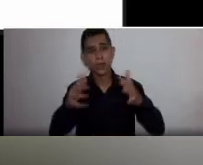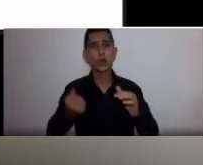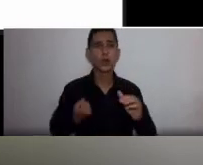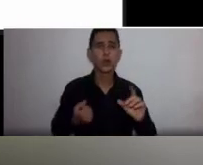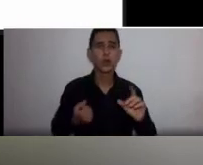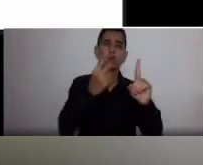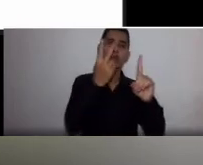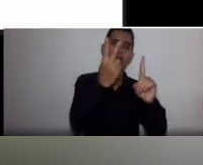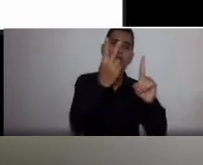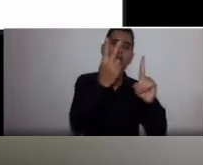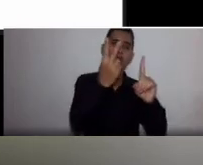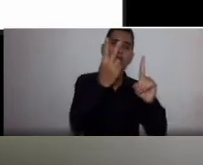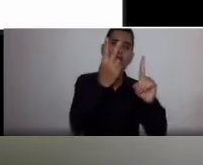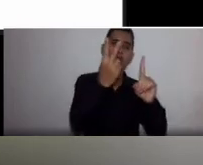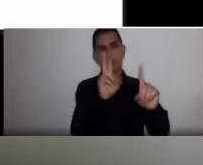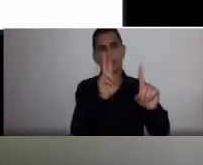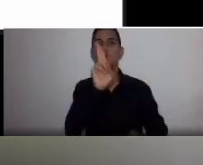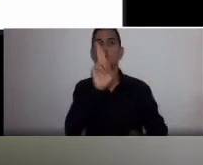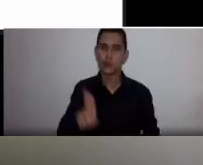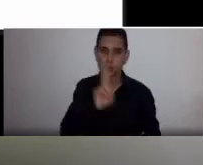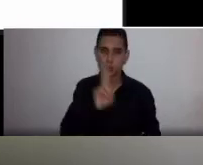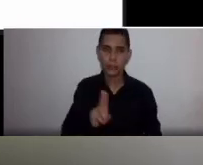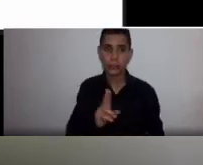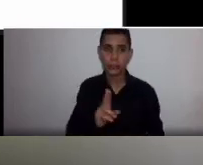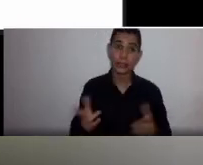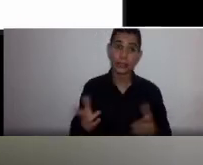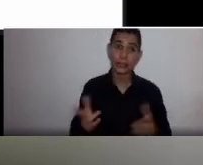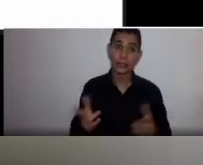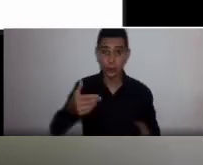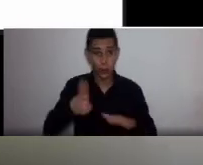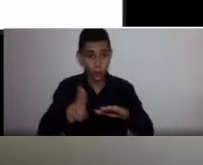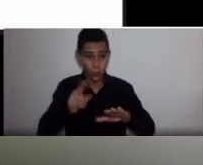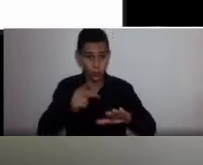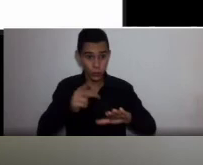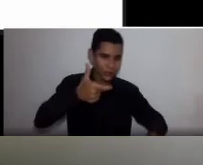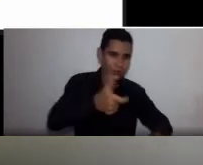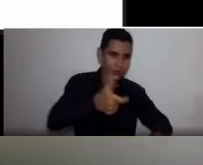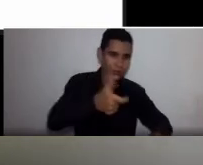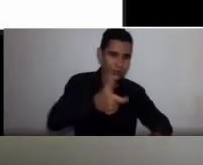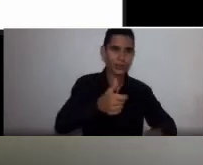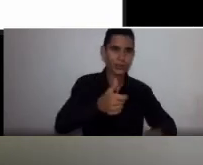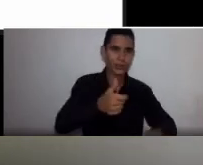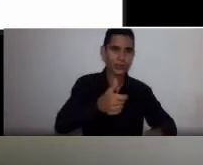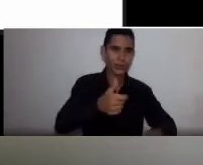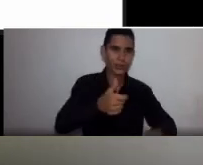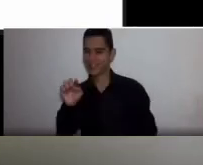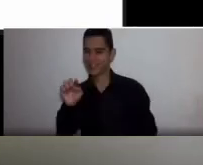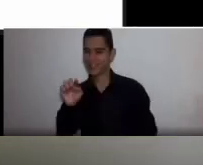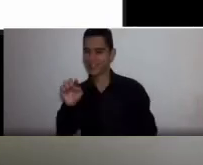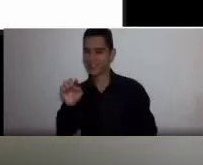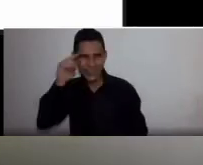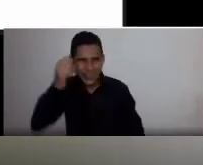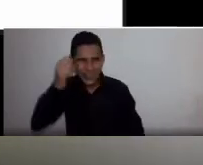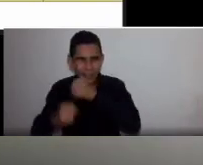Então, não dá para acreditar naquela regra 3010 proposta em 1942.